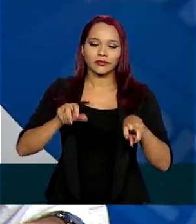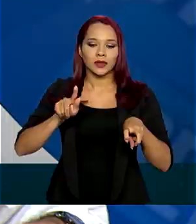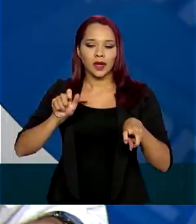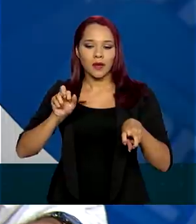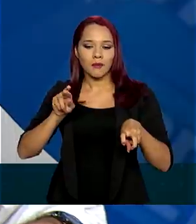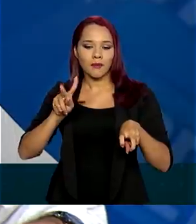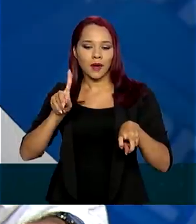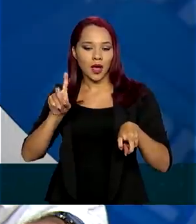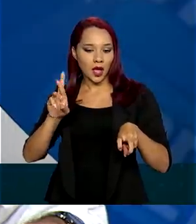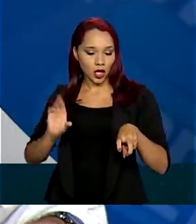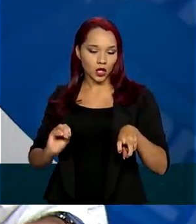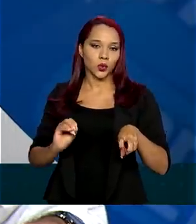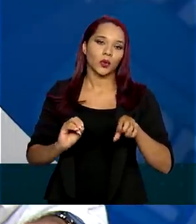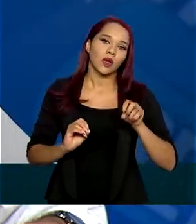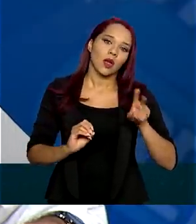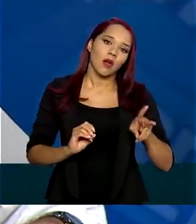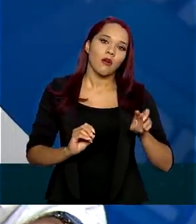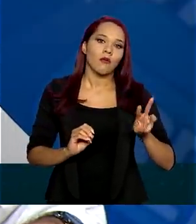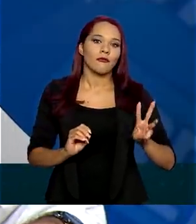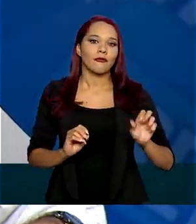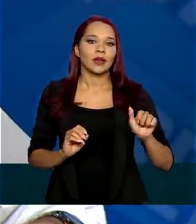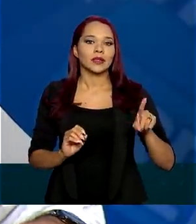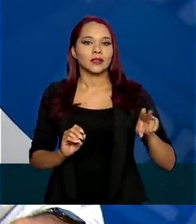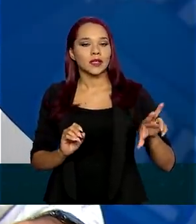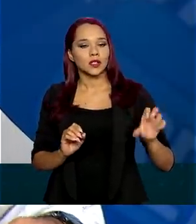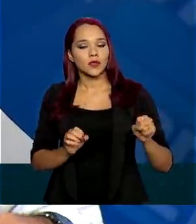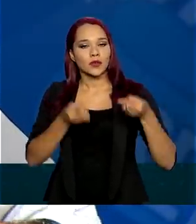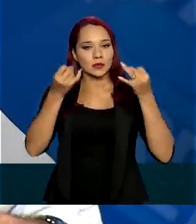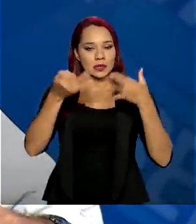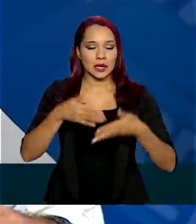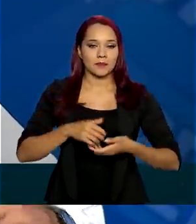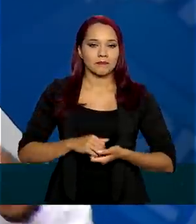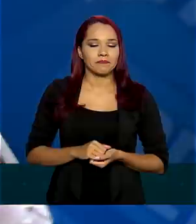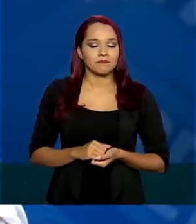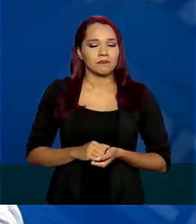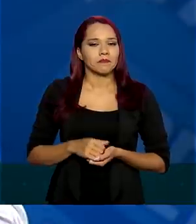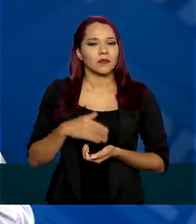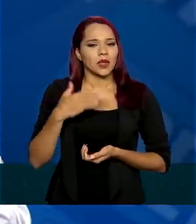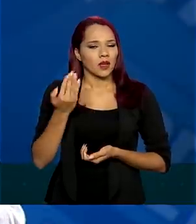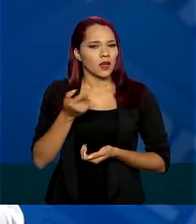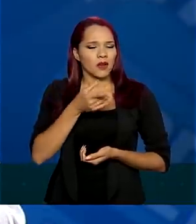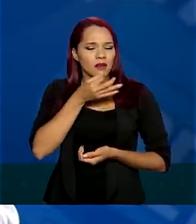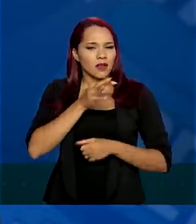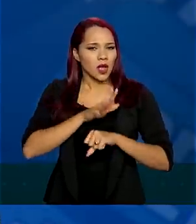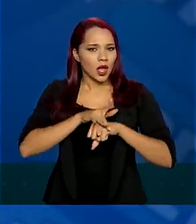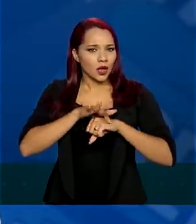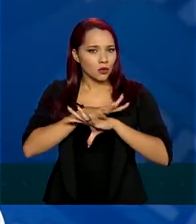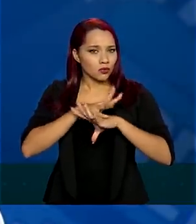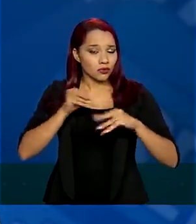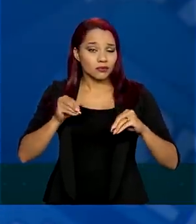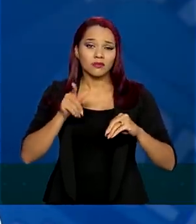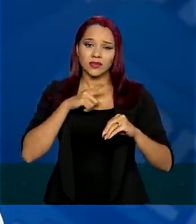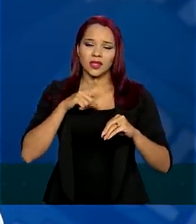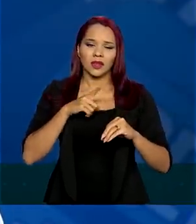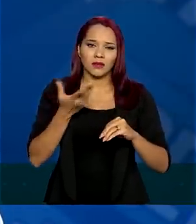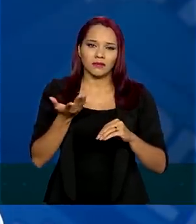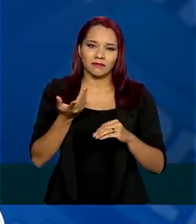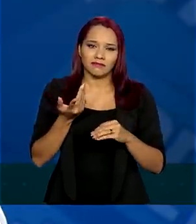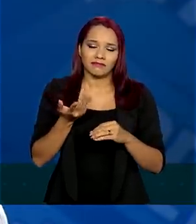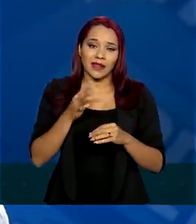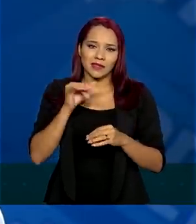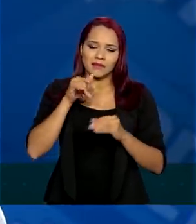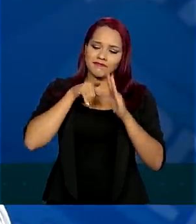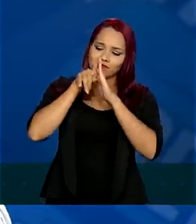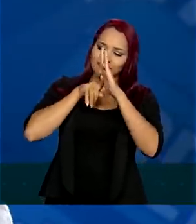Eu acho assim, eu acho que os recuperados, eles, quando você olha e fala assim, se nós, o que que nós fizemos de diagnóstico até agora?